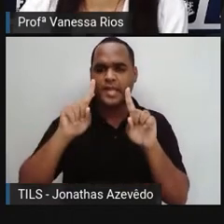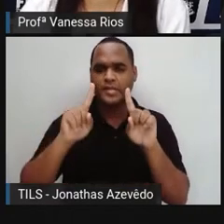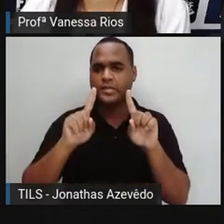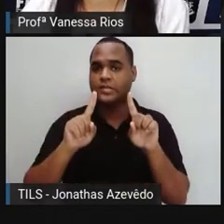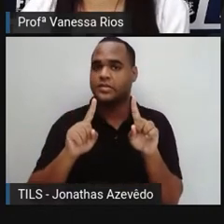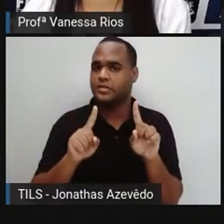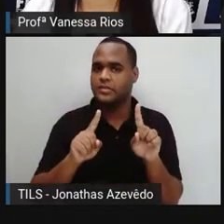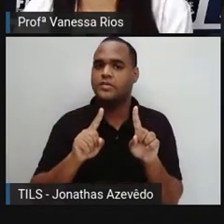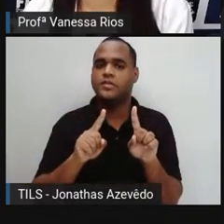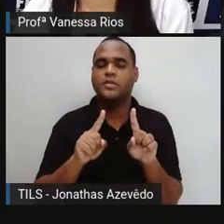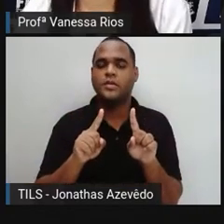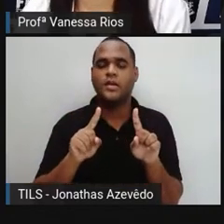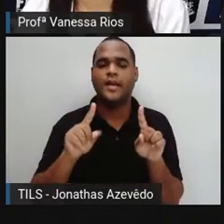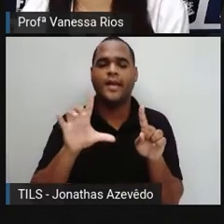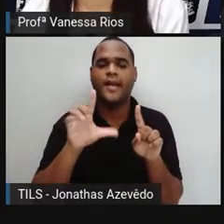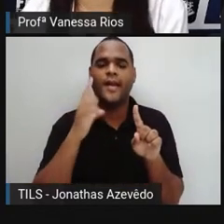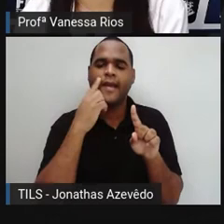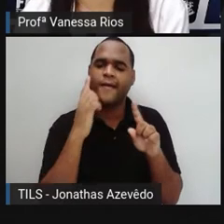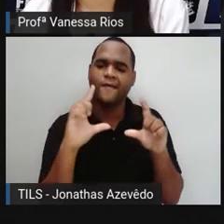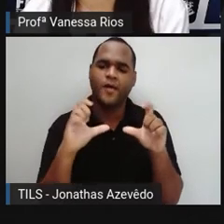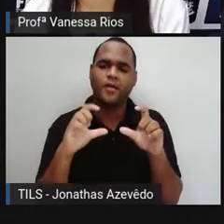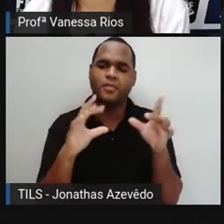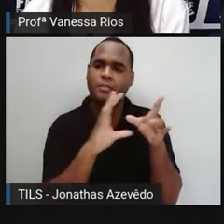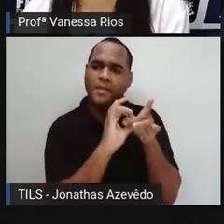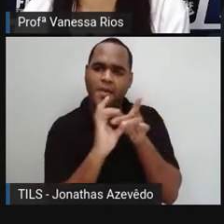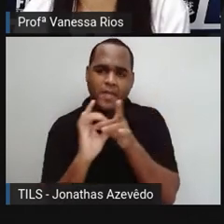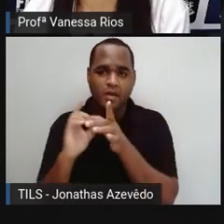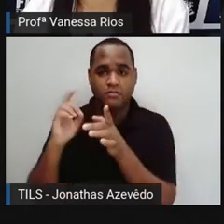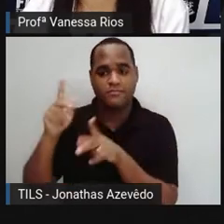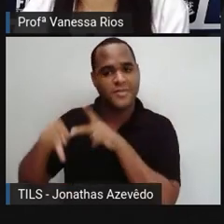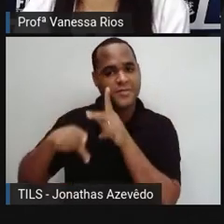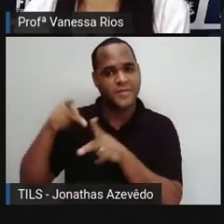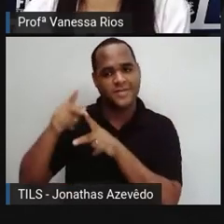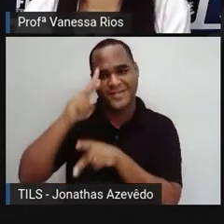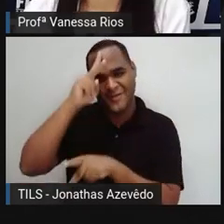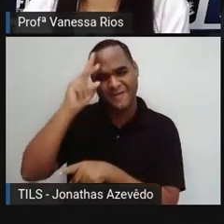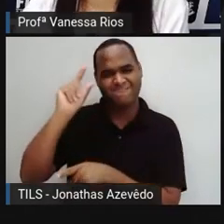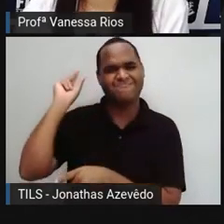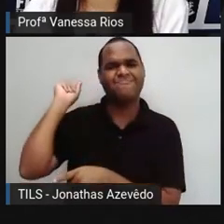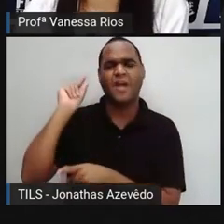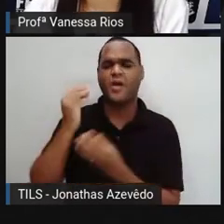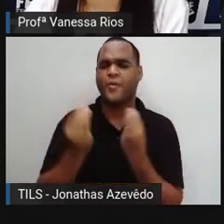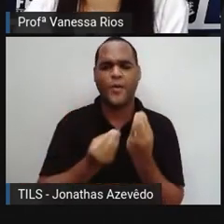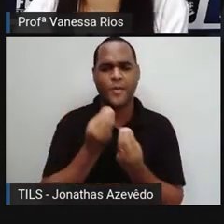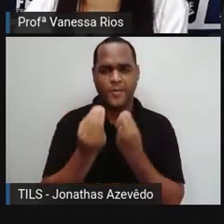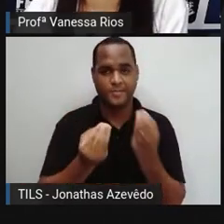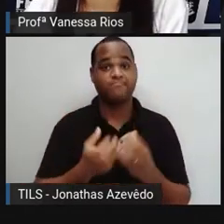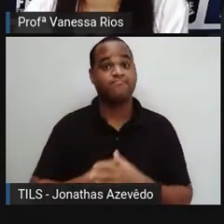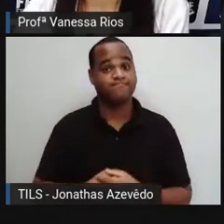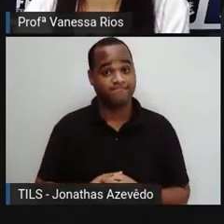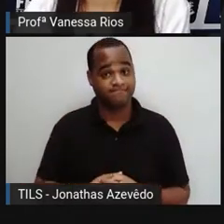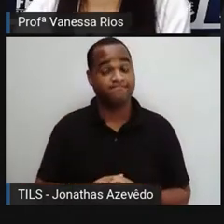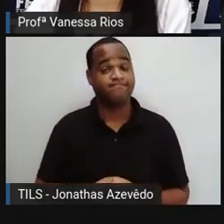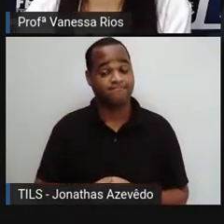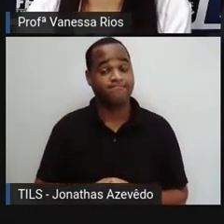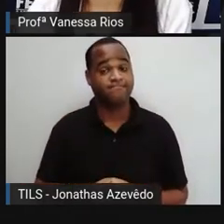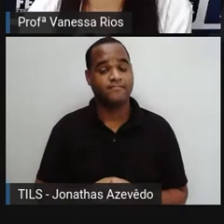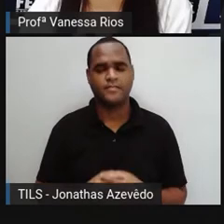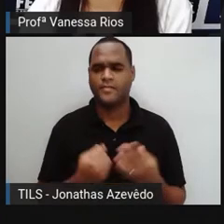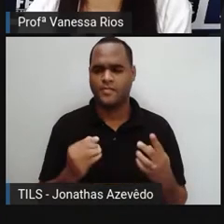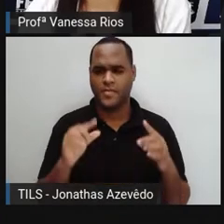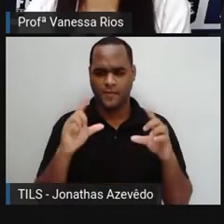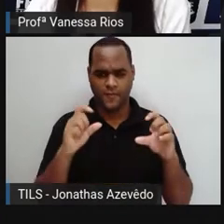De que forma a fotografia se relaciona com a história das pessoas? Será que as